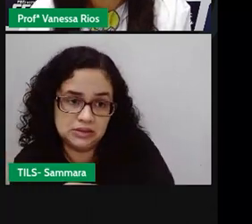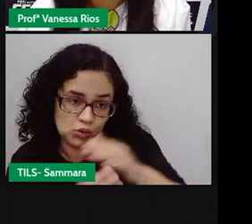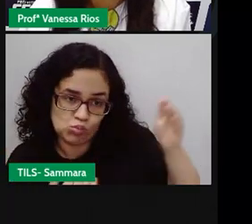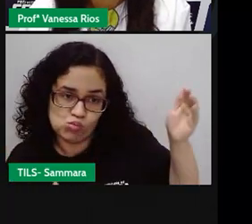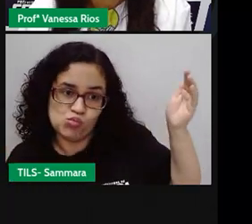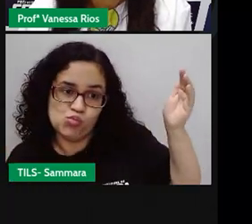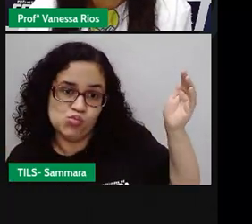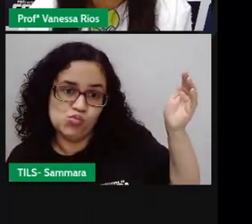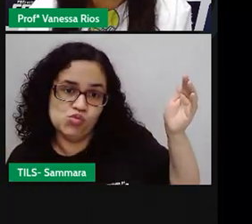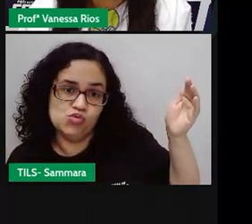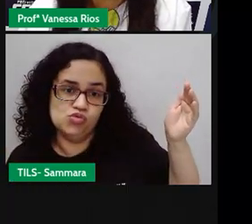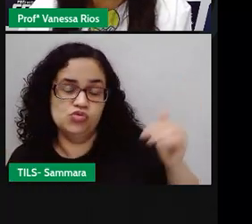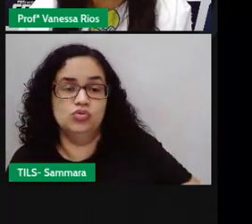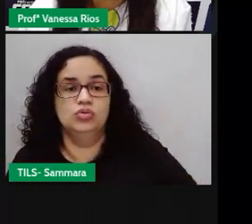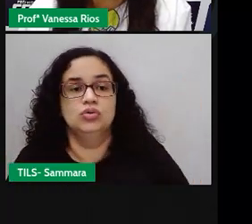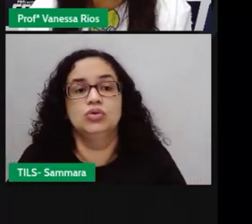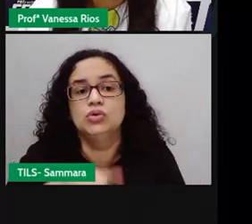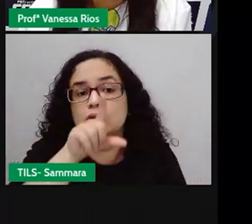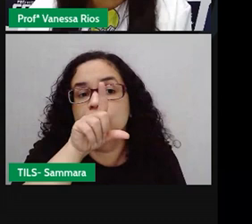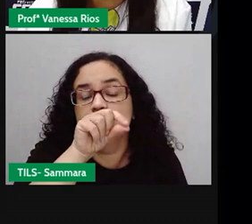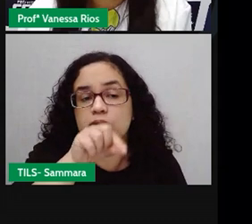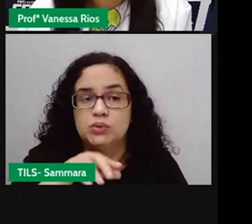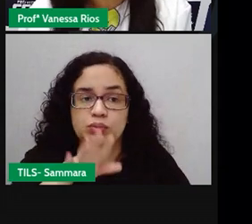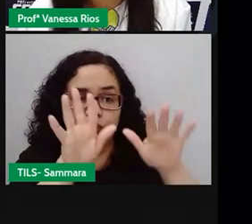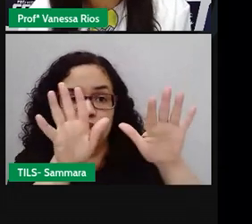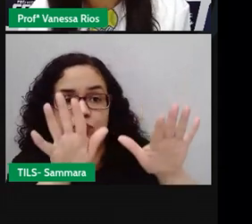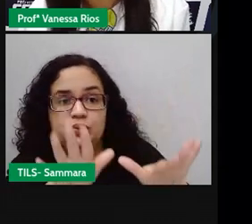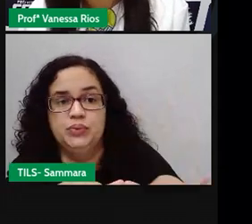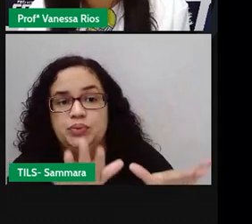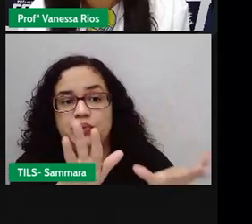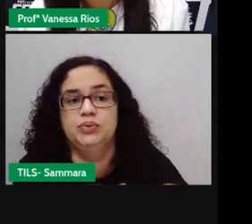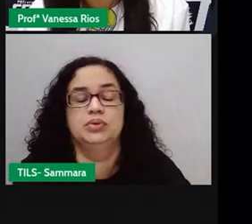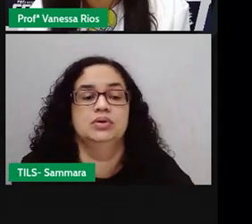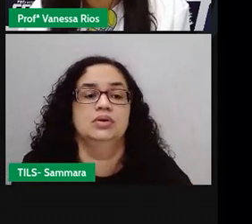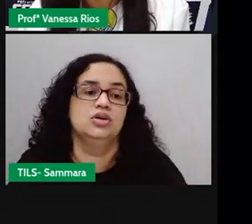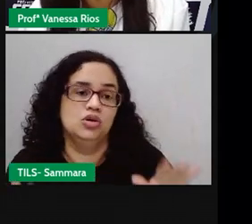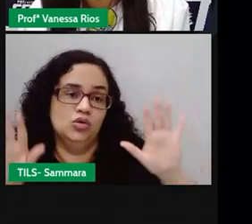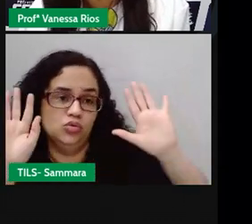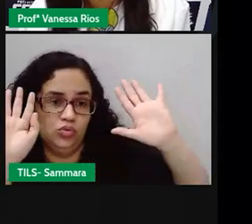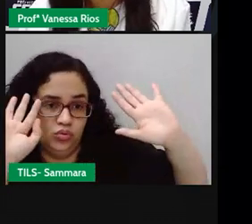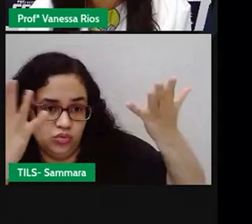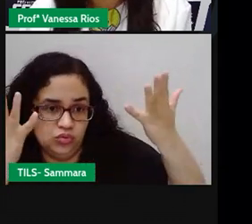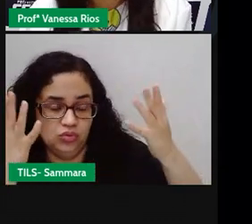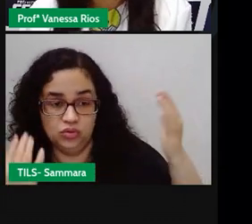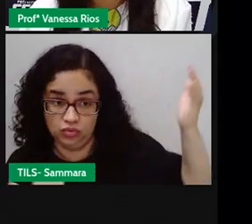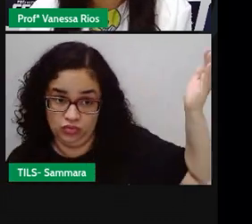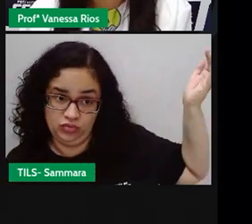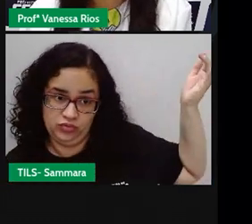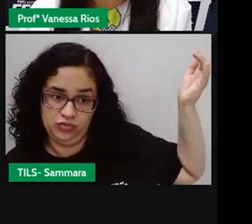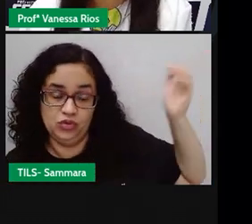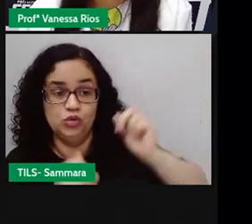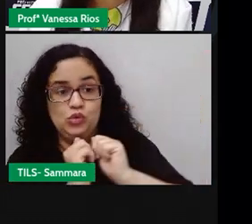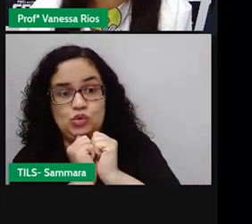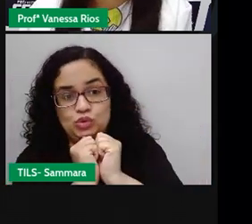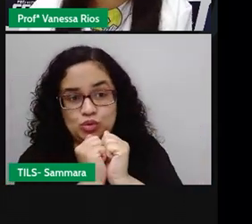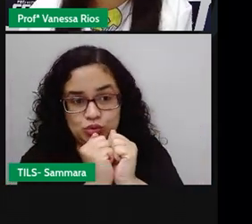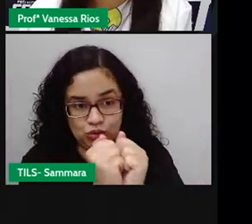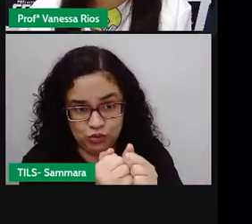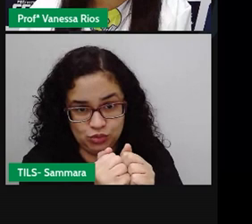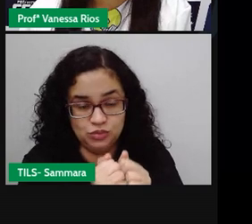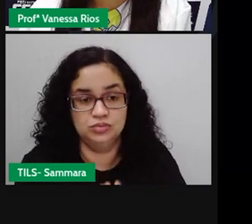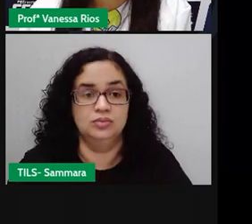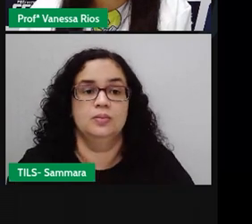viola do urubu. E aí quando chegou a hora da festa, o urubu levou a viola dele e junto com a